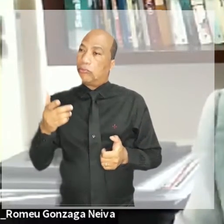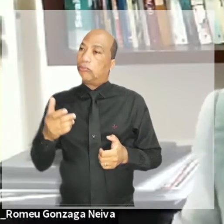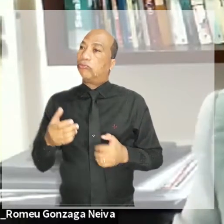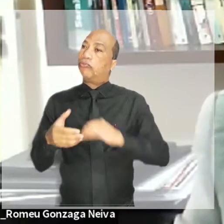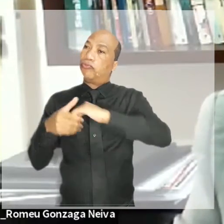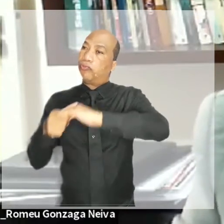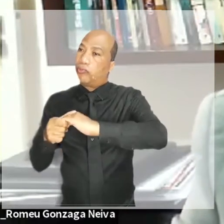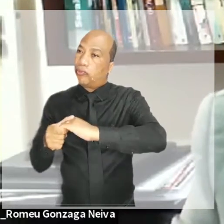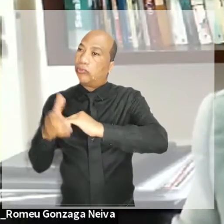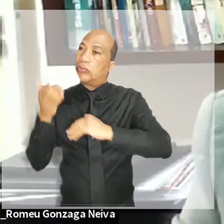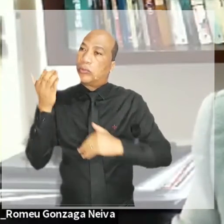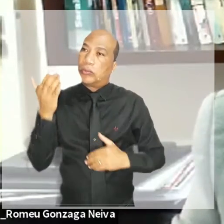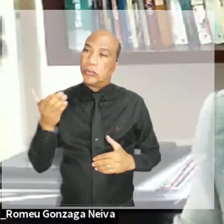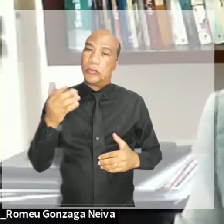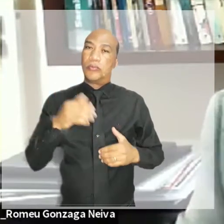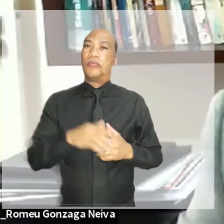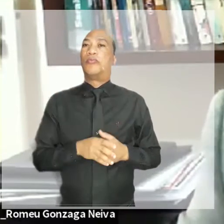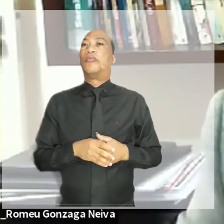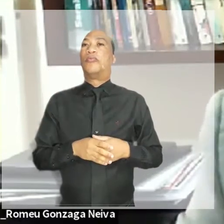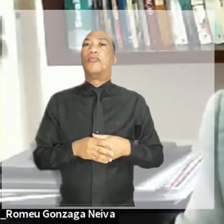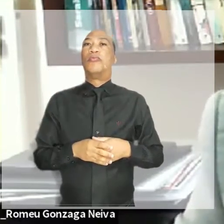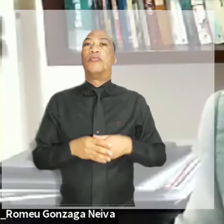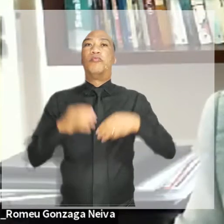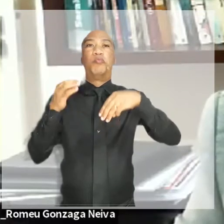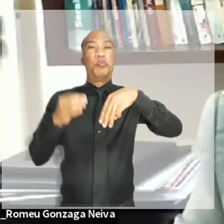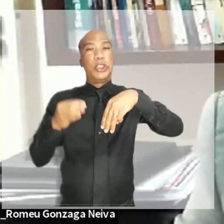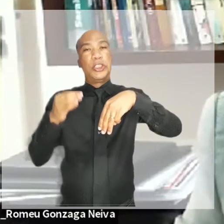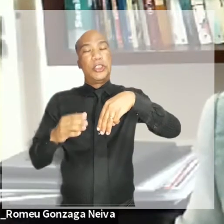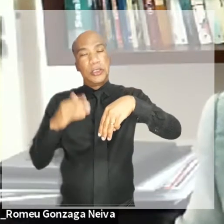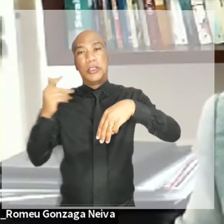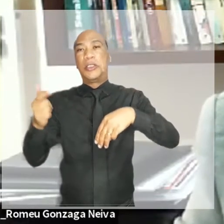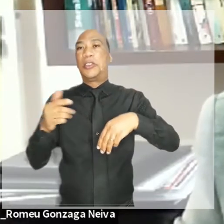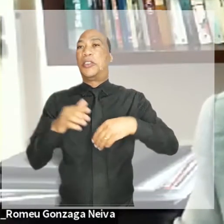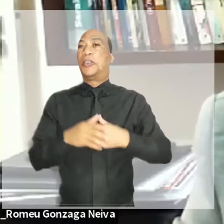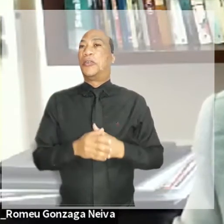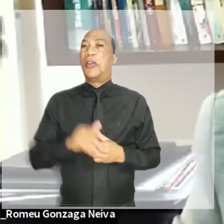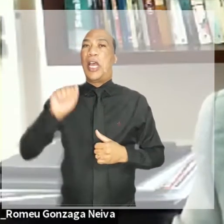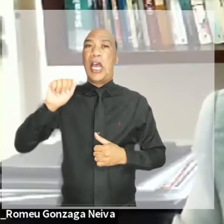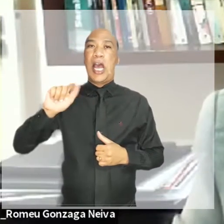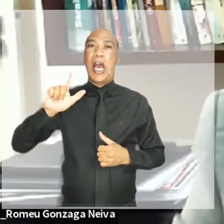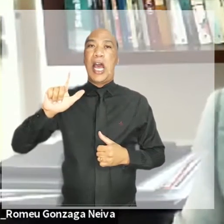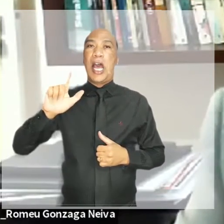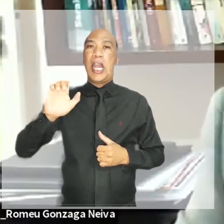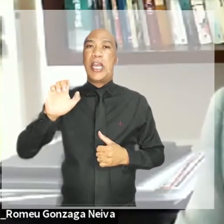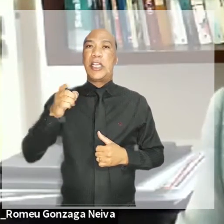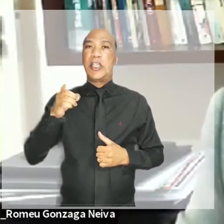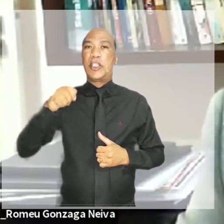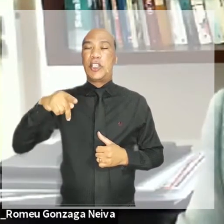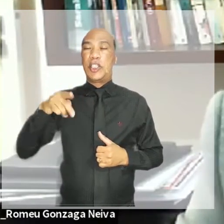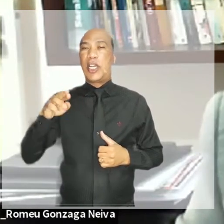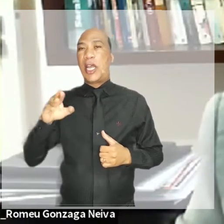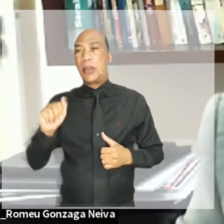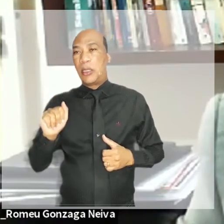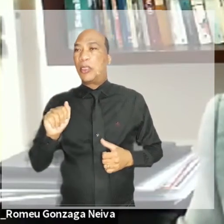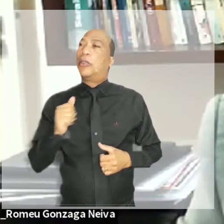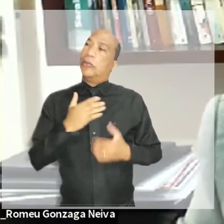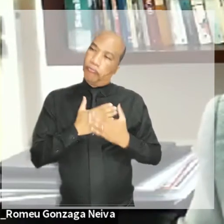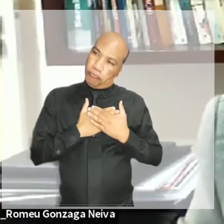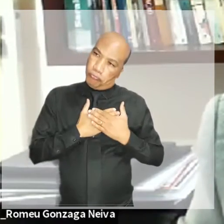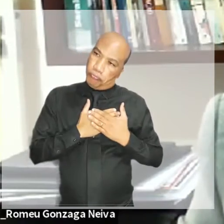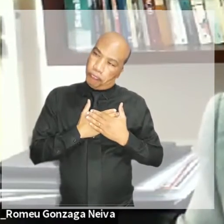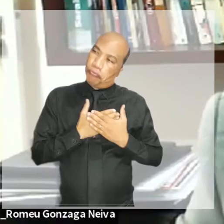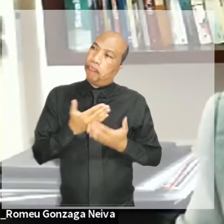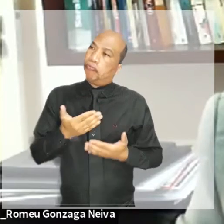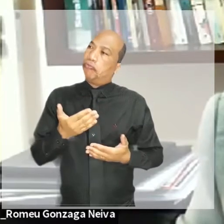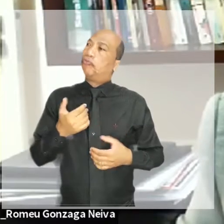dizendo a sua excelência da honra e da satisfação que o Tribunal de Justiça do Distrito Federal